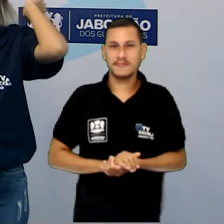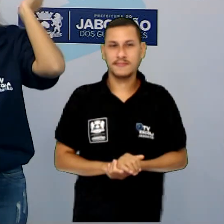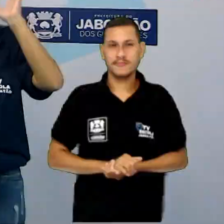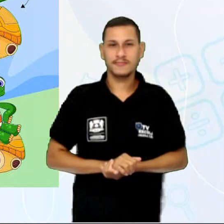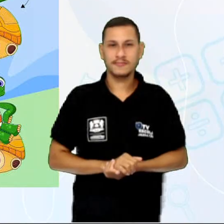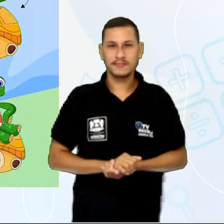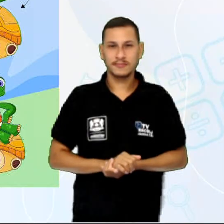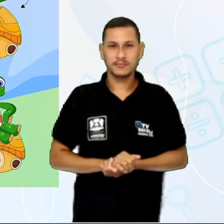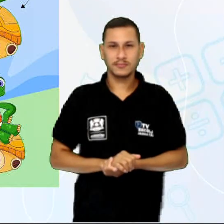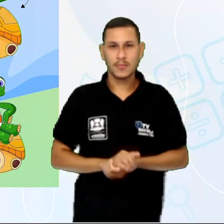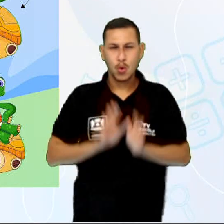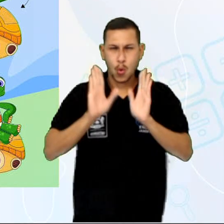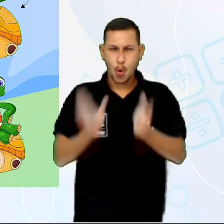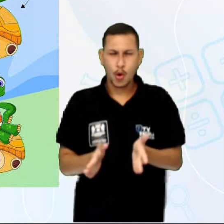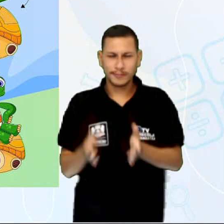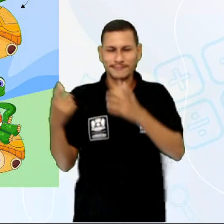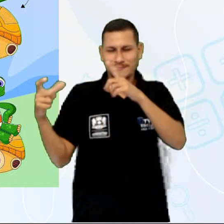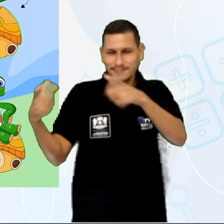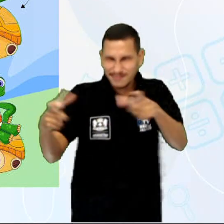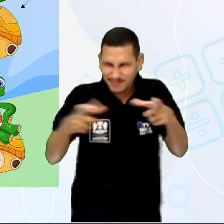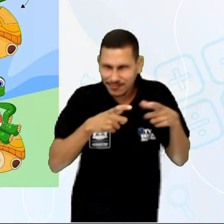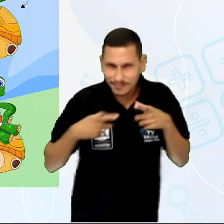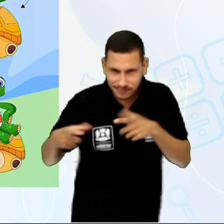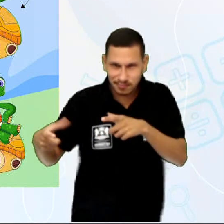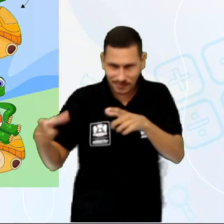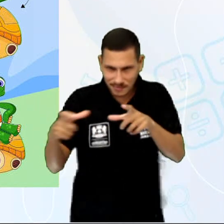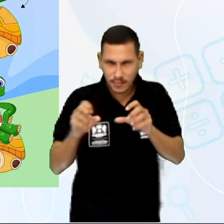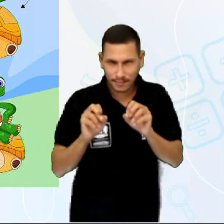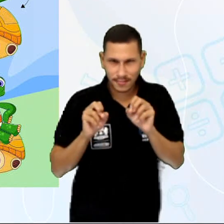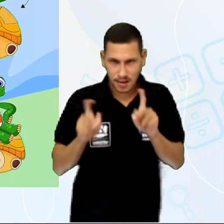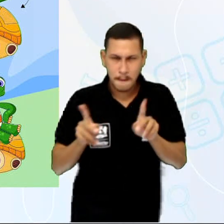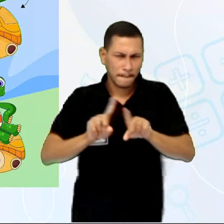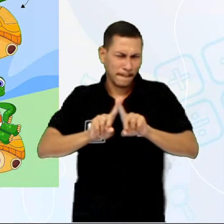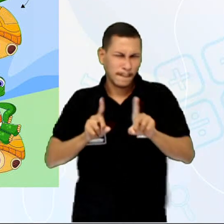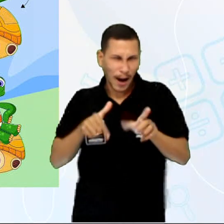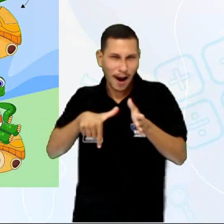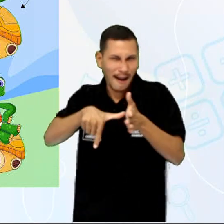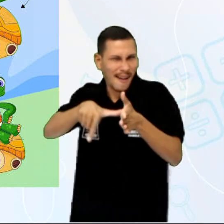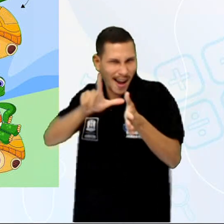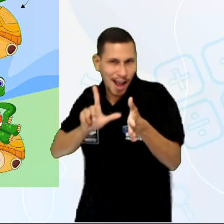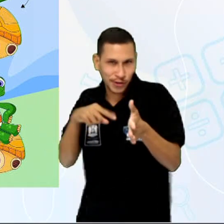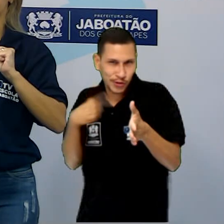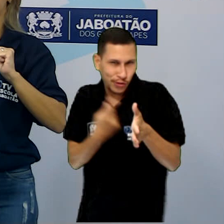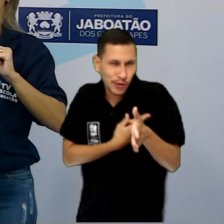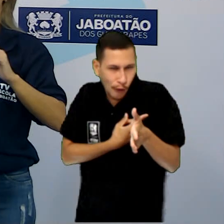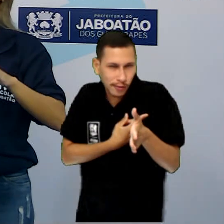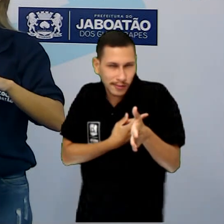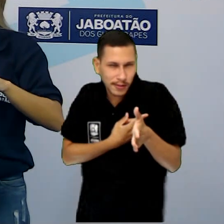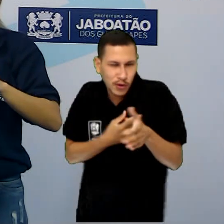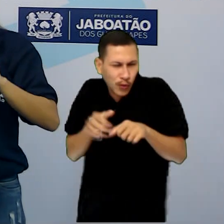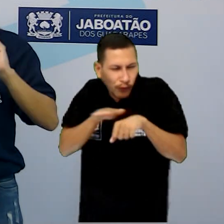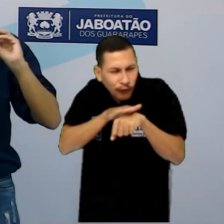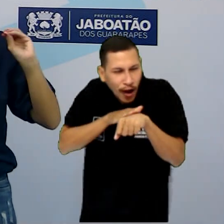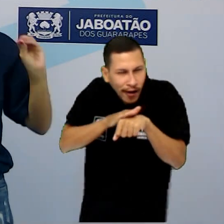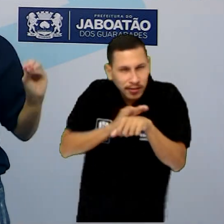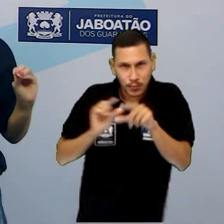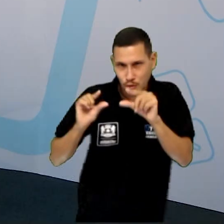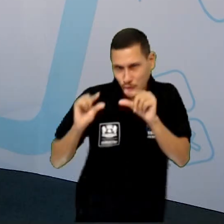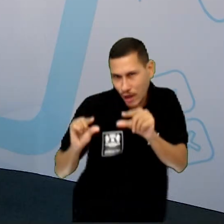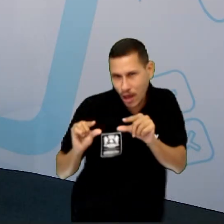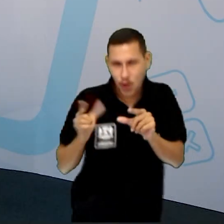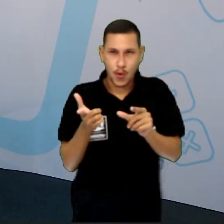Nós vamos trabalhar localização, tá? Mas antes, nós vamos falar um pouquinho sobre